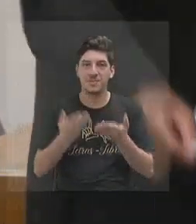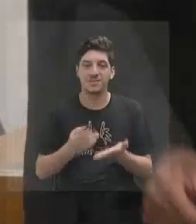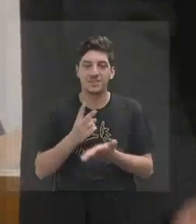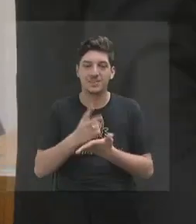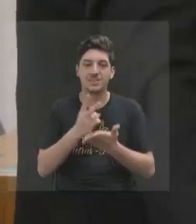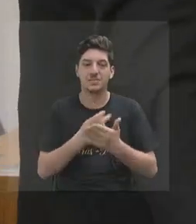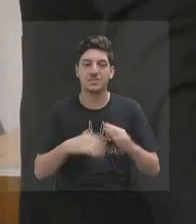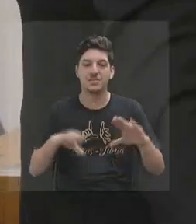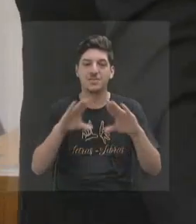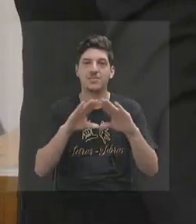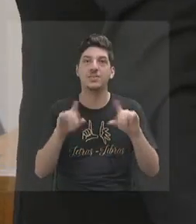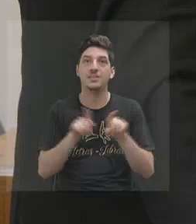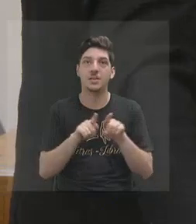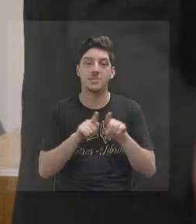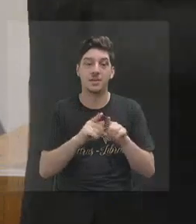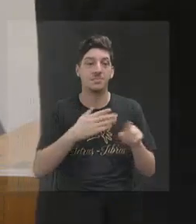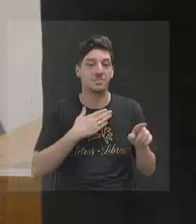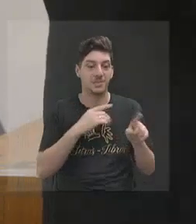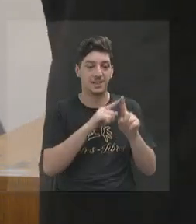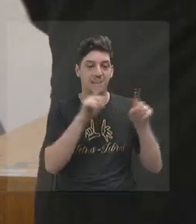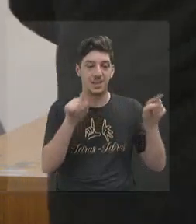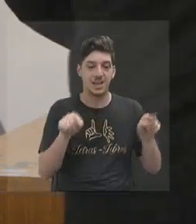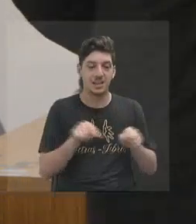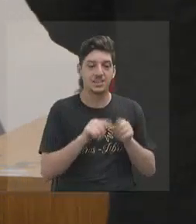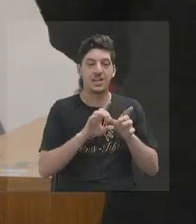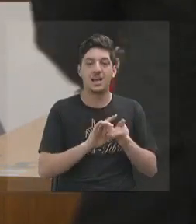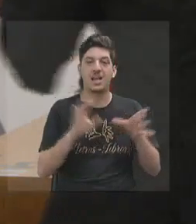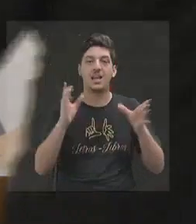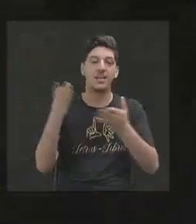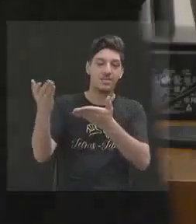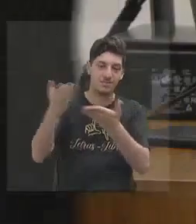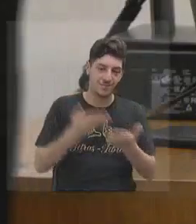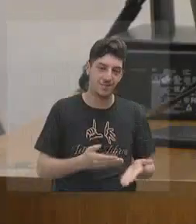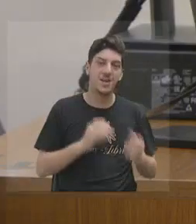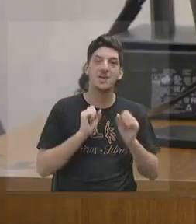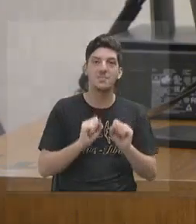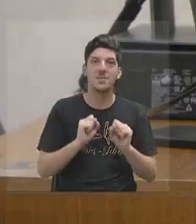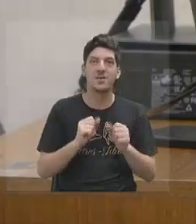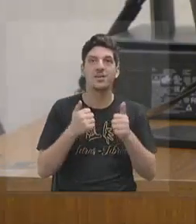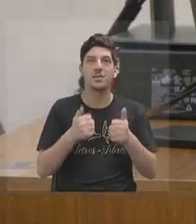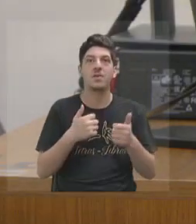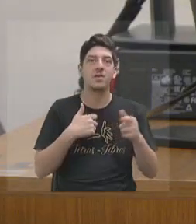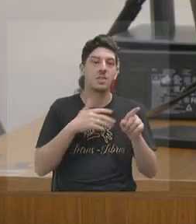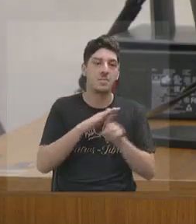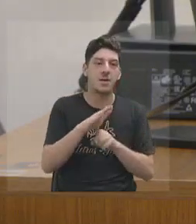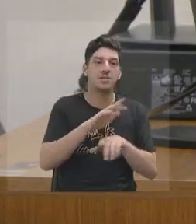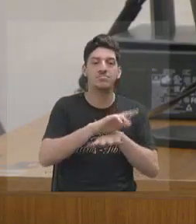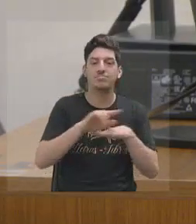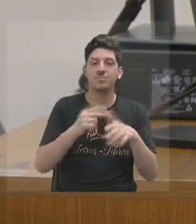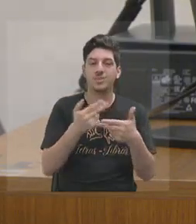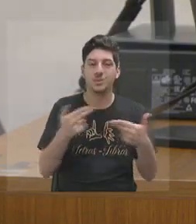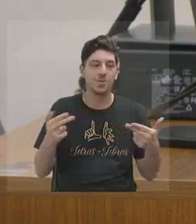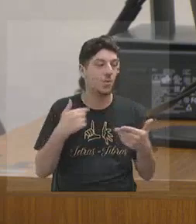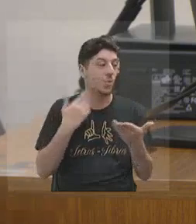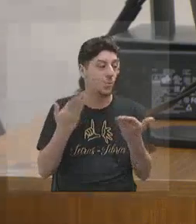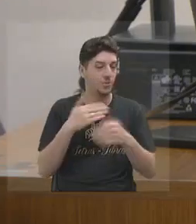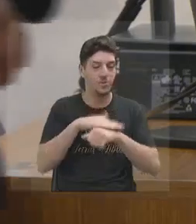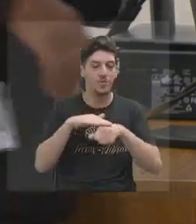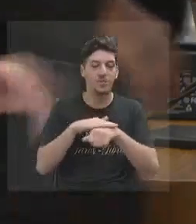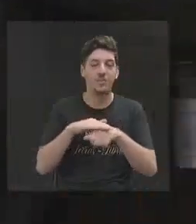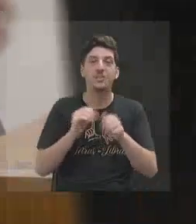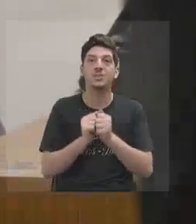de vocês, meu gabinete também, assim como o Dalo está de portas abertas para receber, houve demandas, hoje eu conversei com o presidente de manhã, a gente